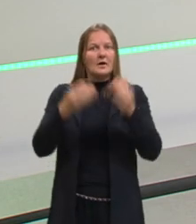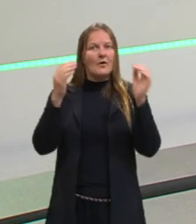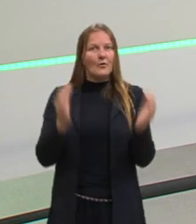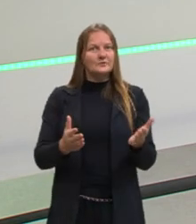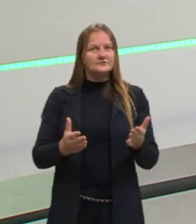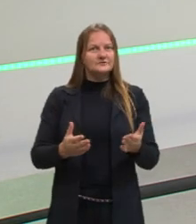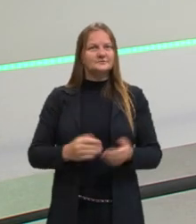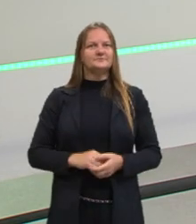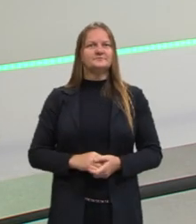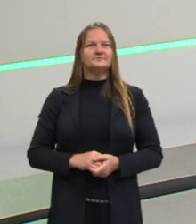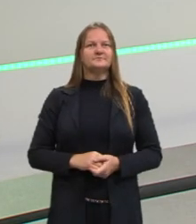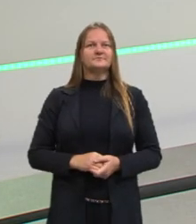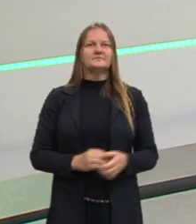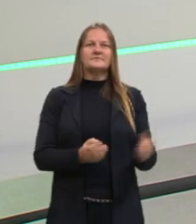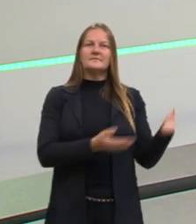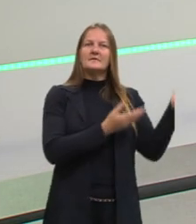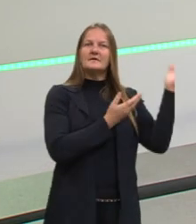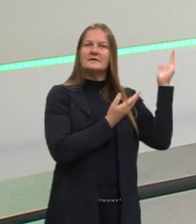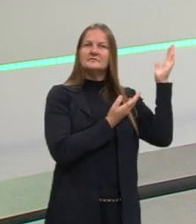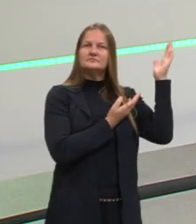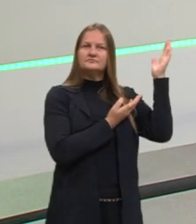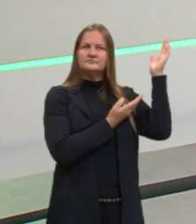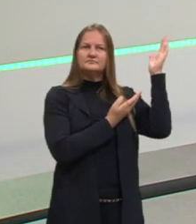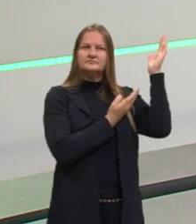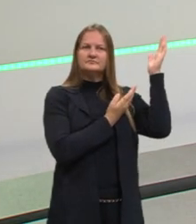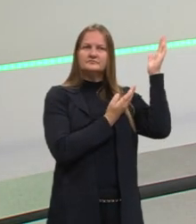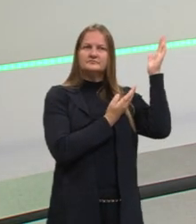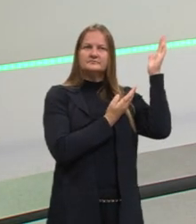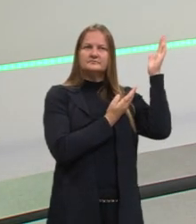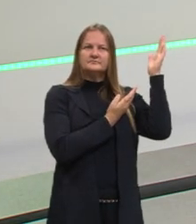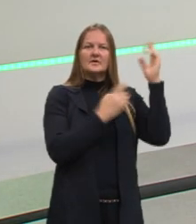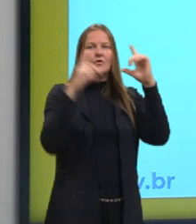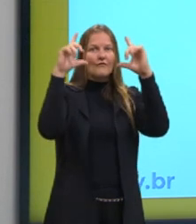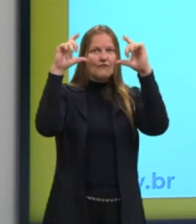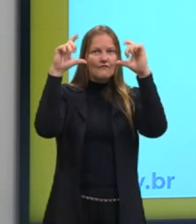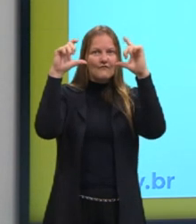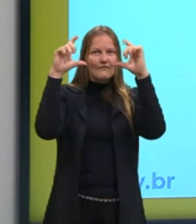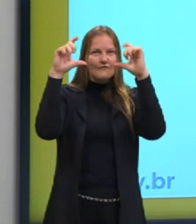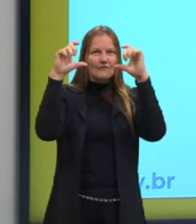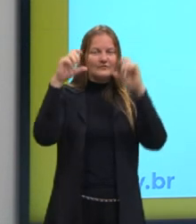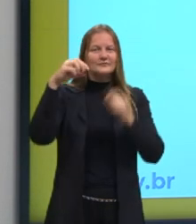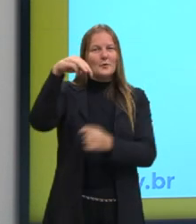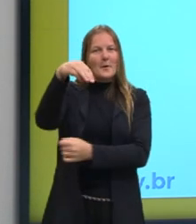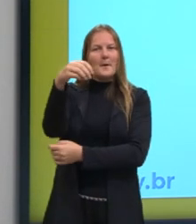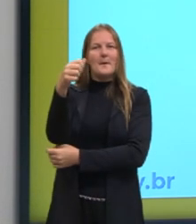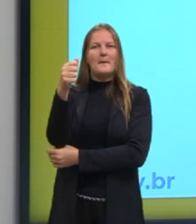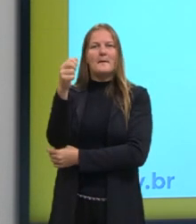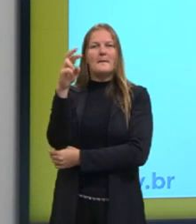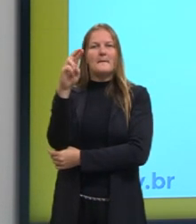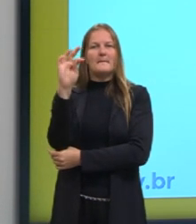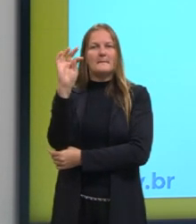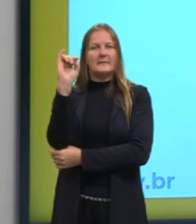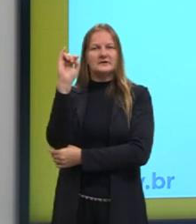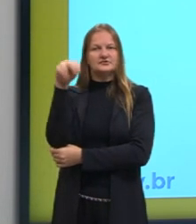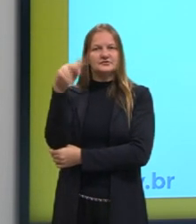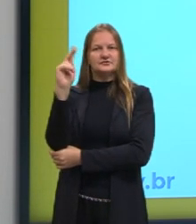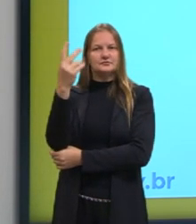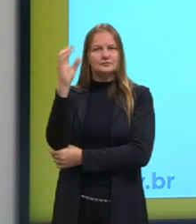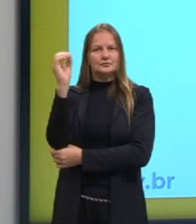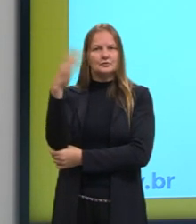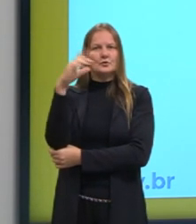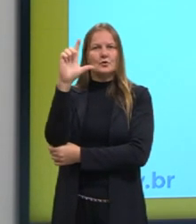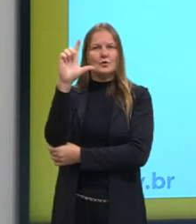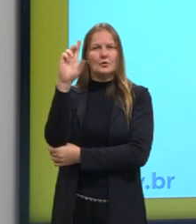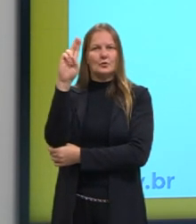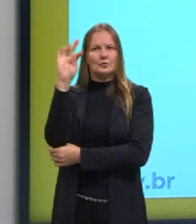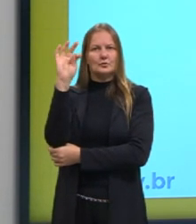hoje. E esse aqui, então, nesse slide, a gente tem um retrato do Martinho Lutero, feito no século XVI, enquanto ele